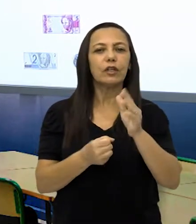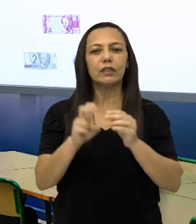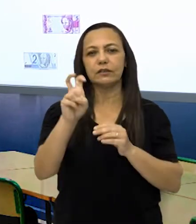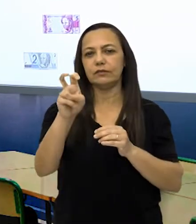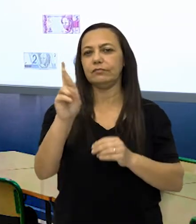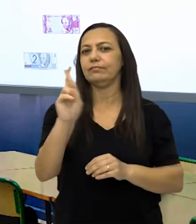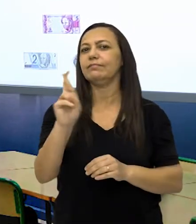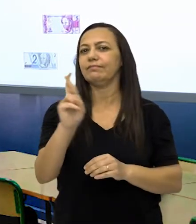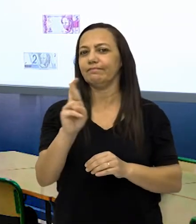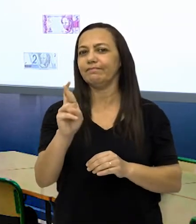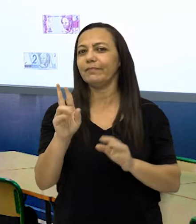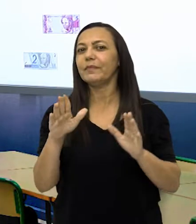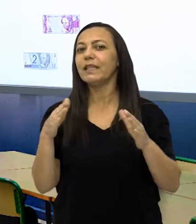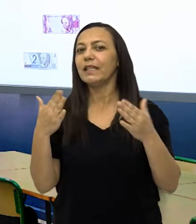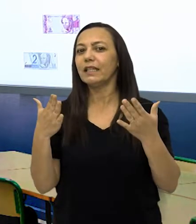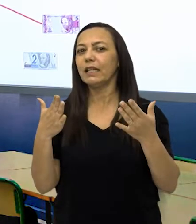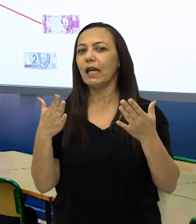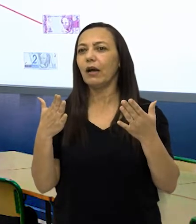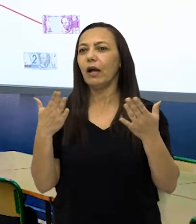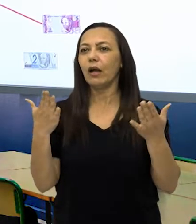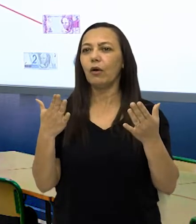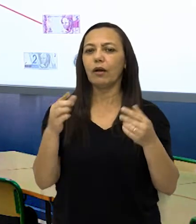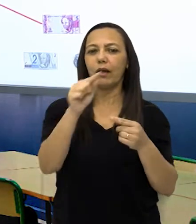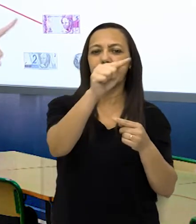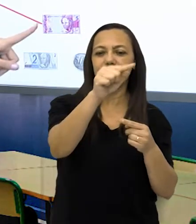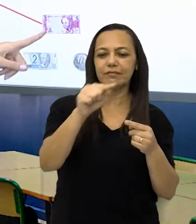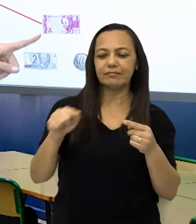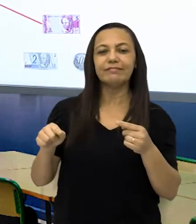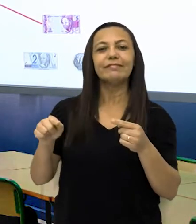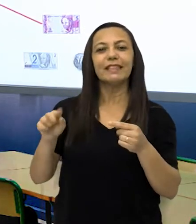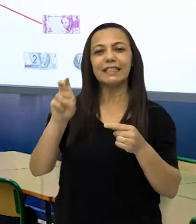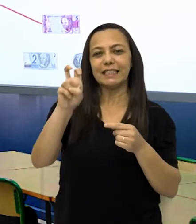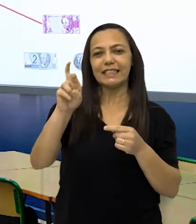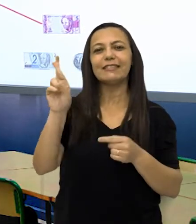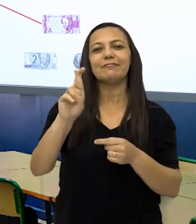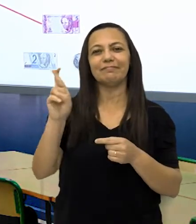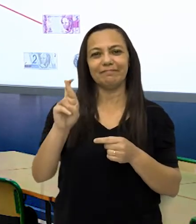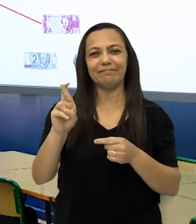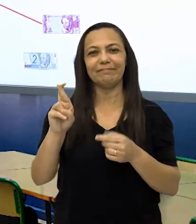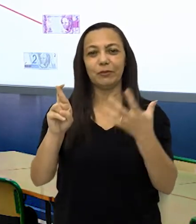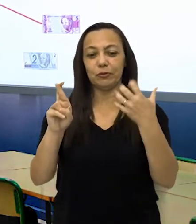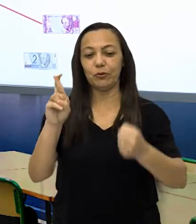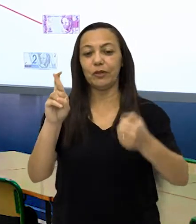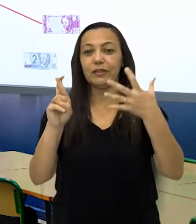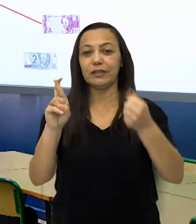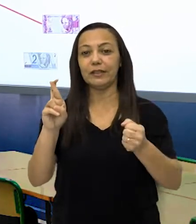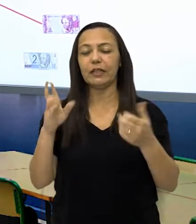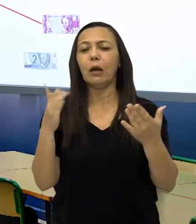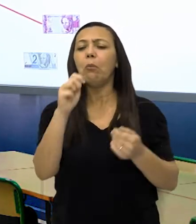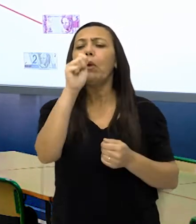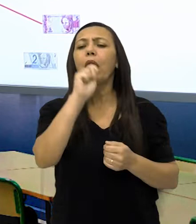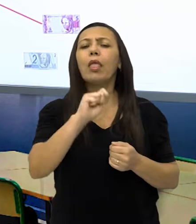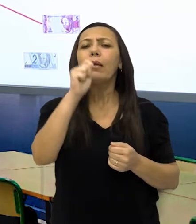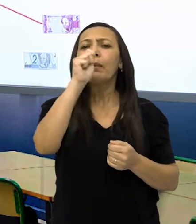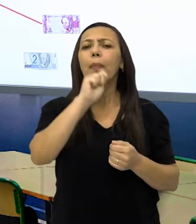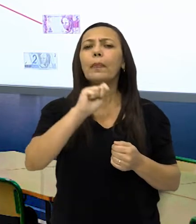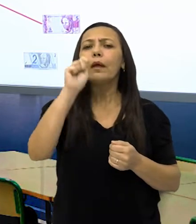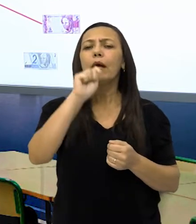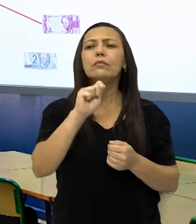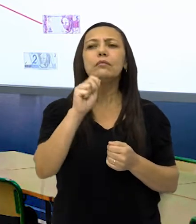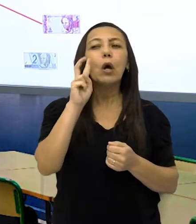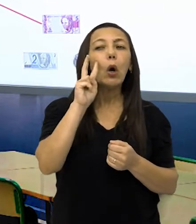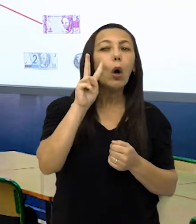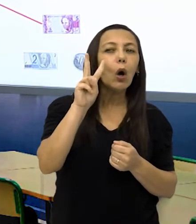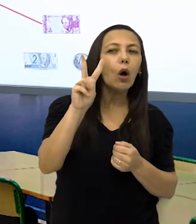$,00. Então vamos ligar a cédula de R$,00. E agora o picolé, olhando na